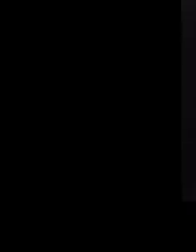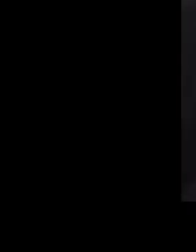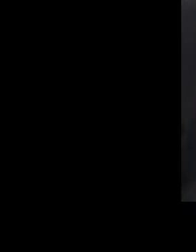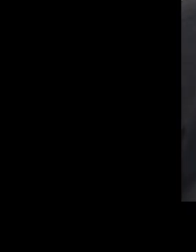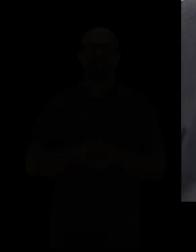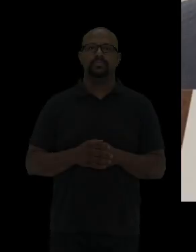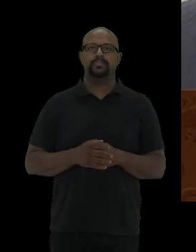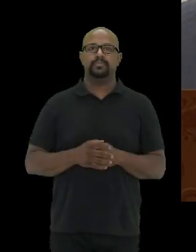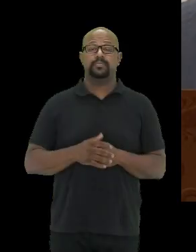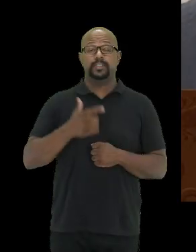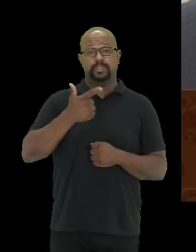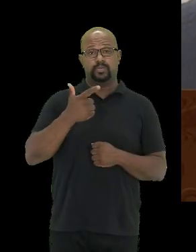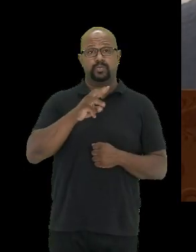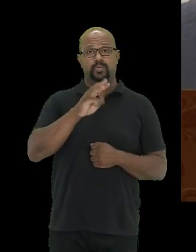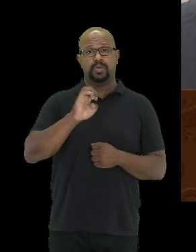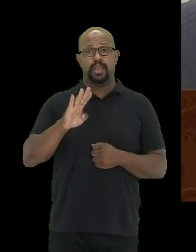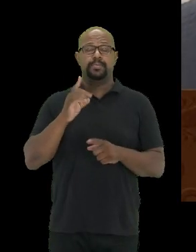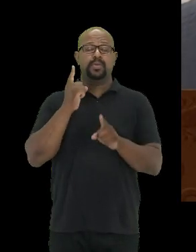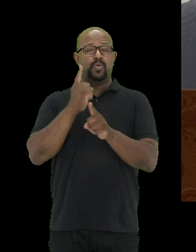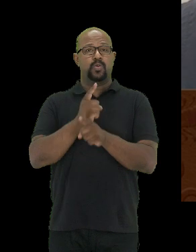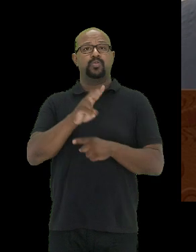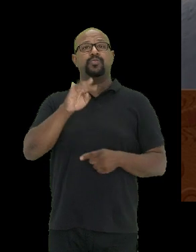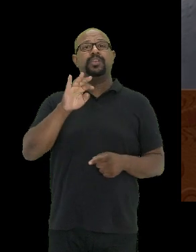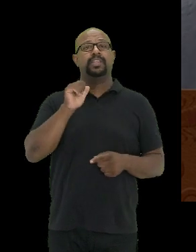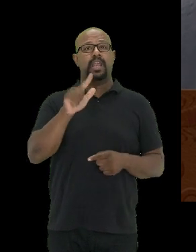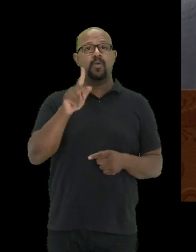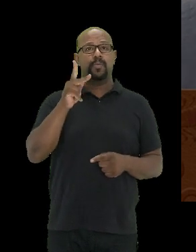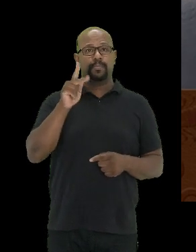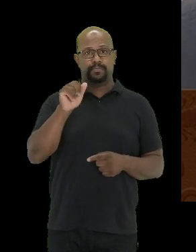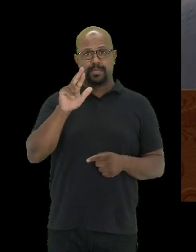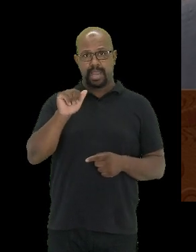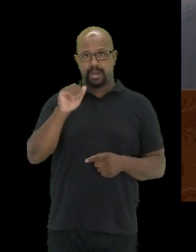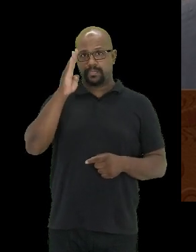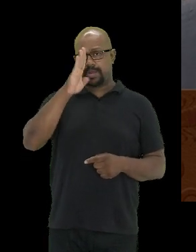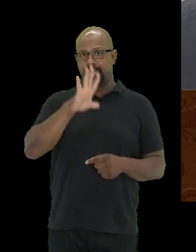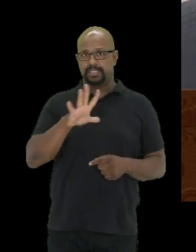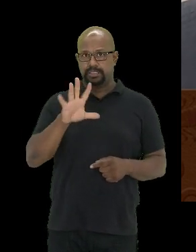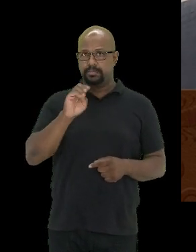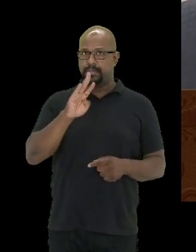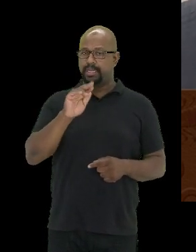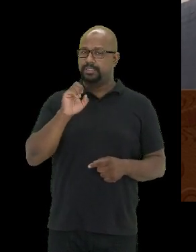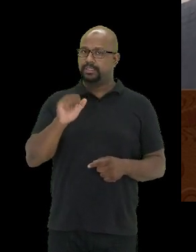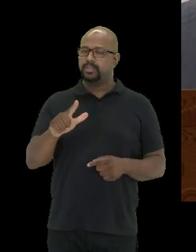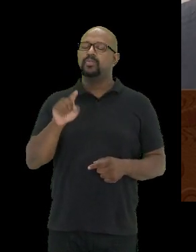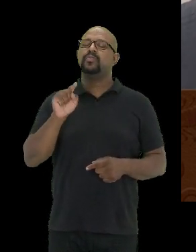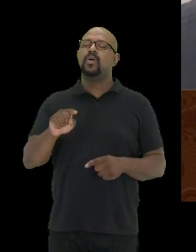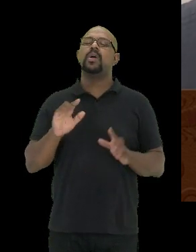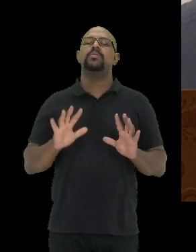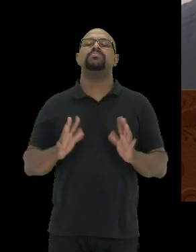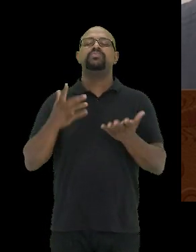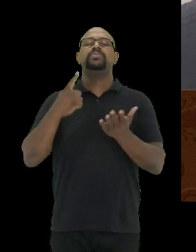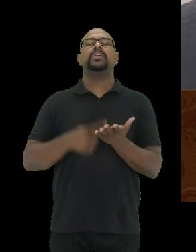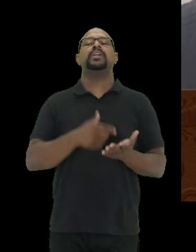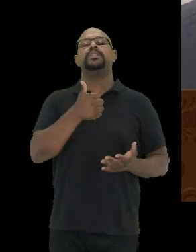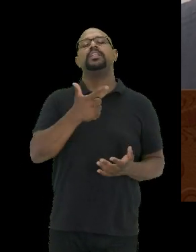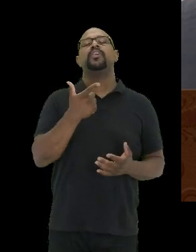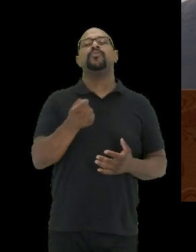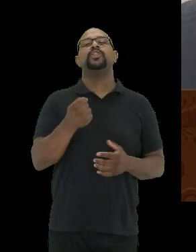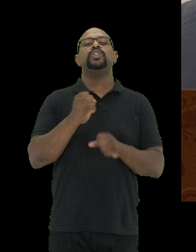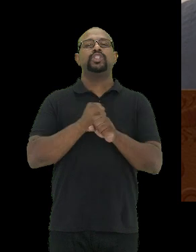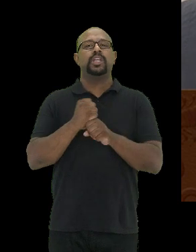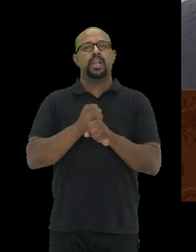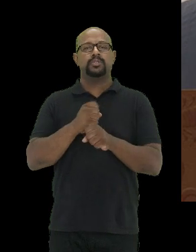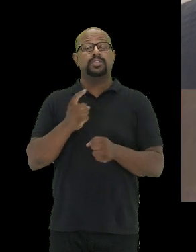O segundo Web Encontro Vital para o Brasil foi organizado em comemoração aos 120 anos